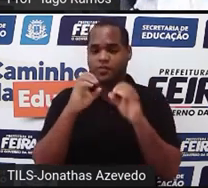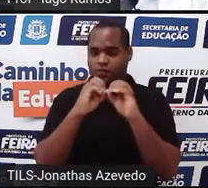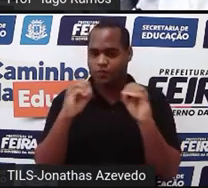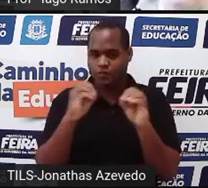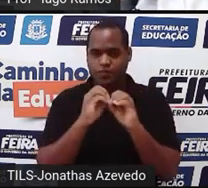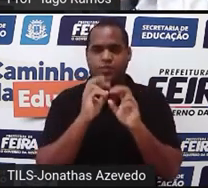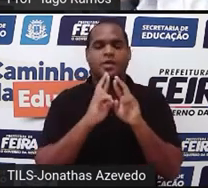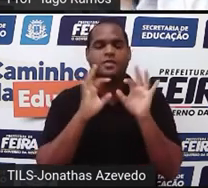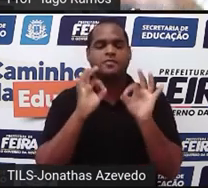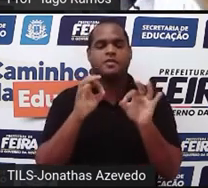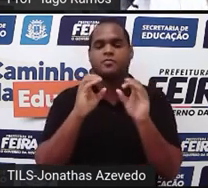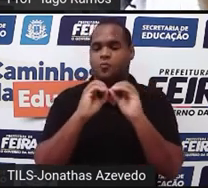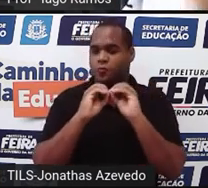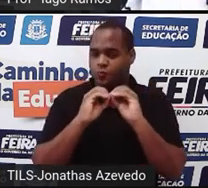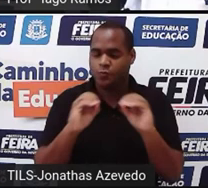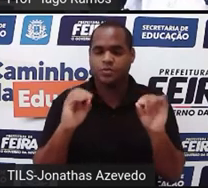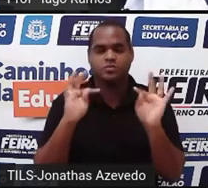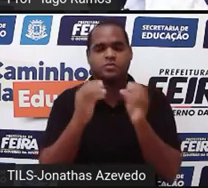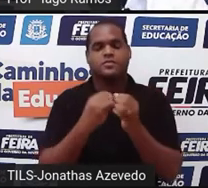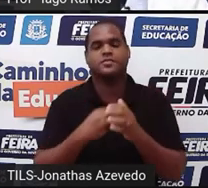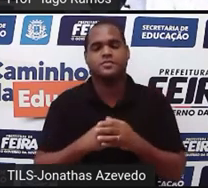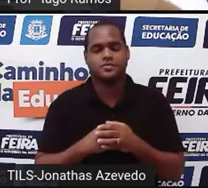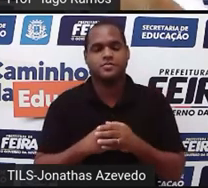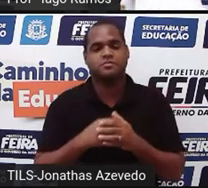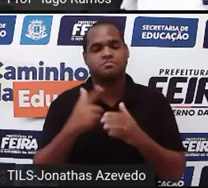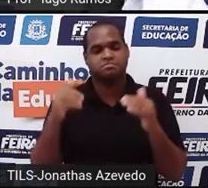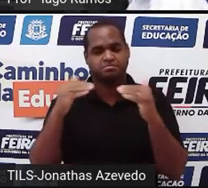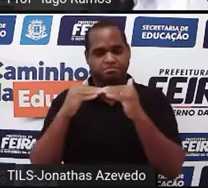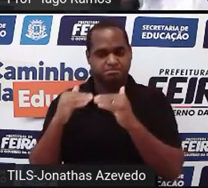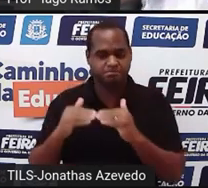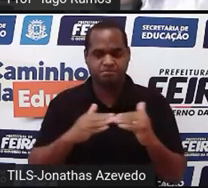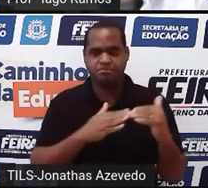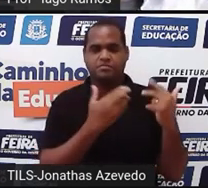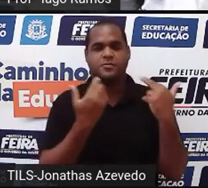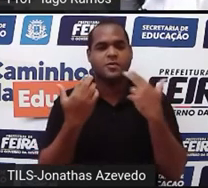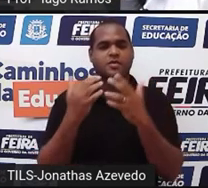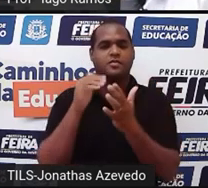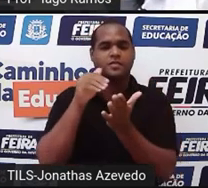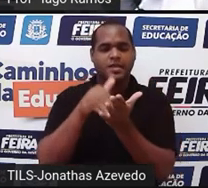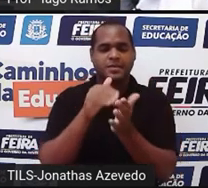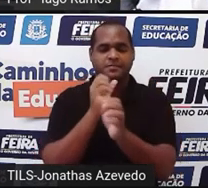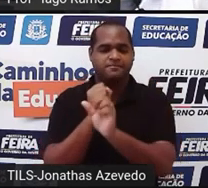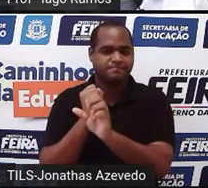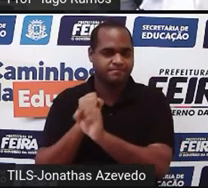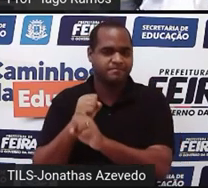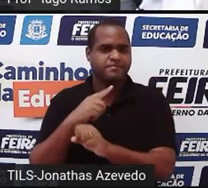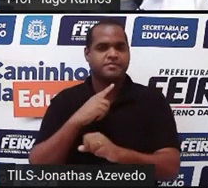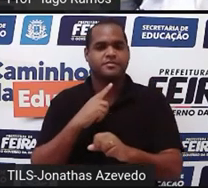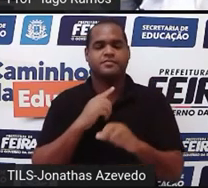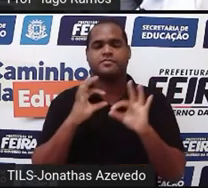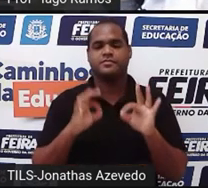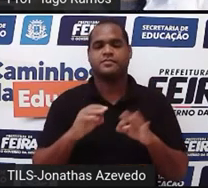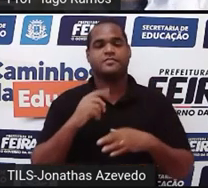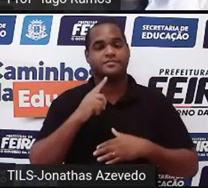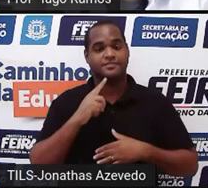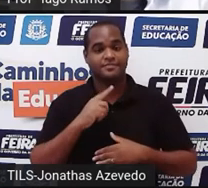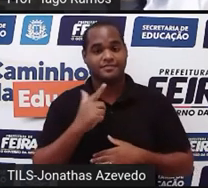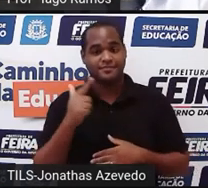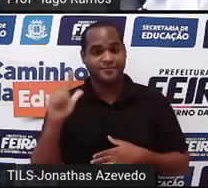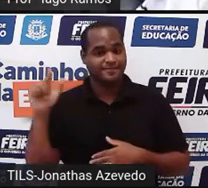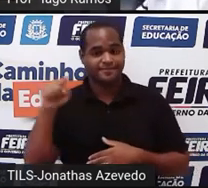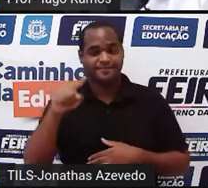resolução, vai zerar tudo. as retas coincidem, infinitas soluções, sistema possível indeterminado. Agora, vamos lá.